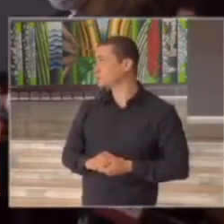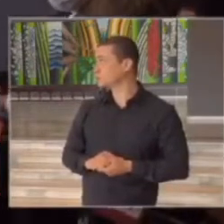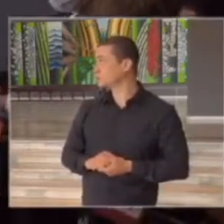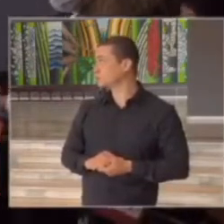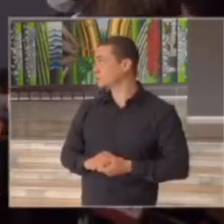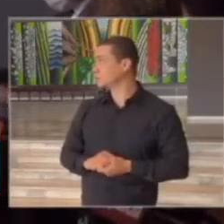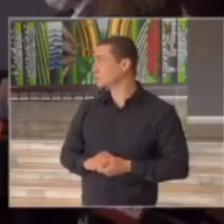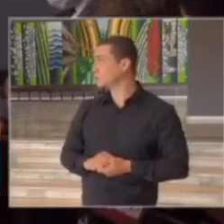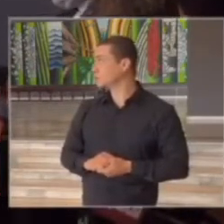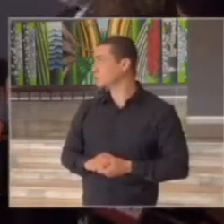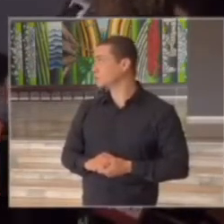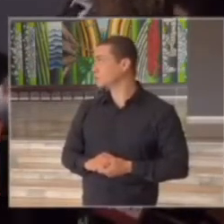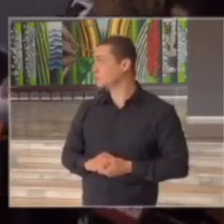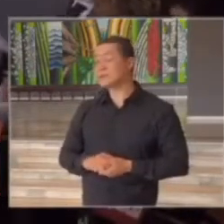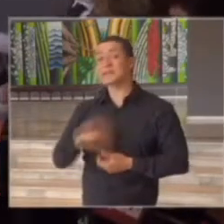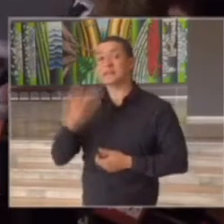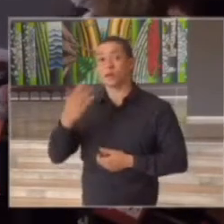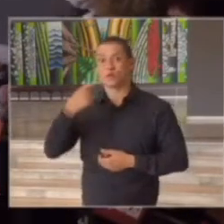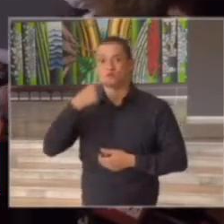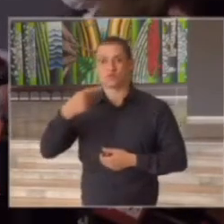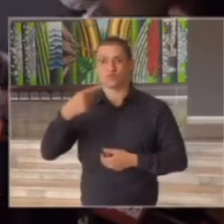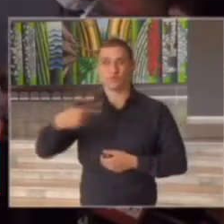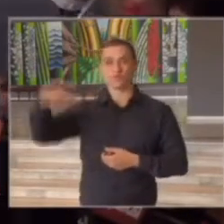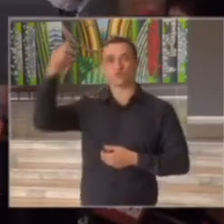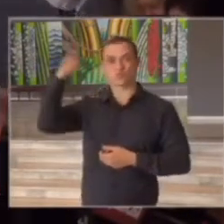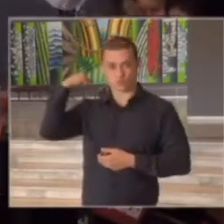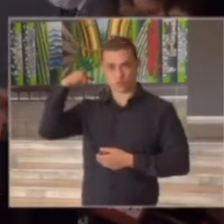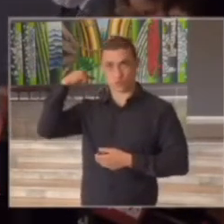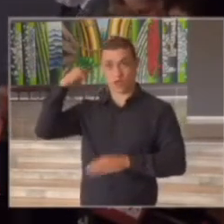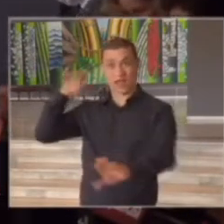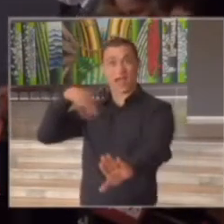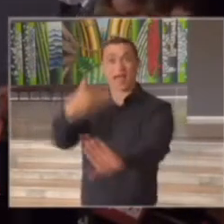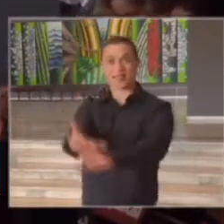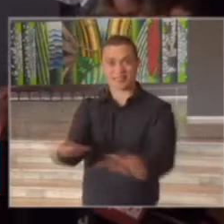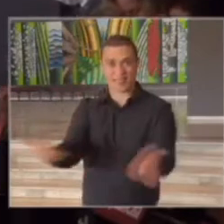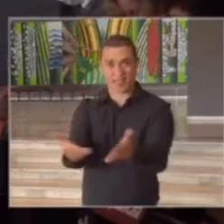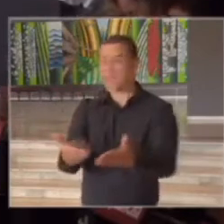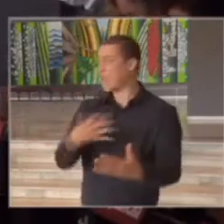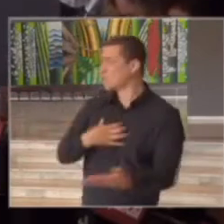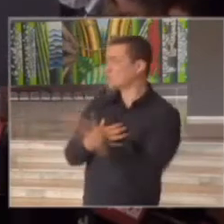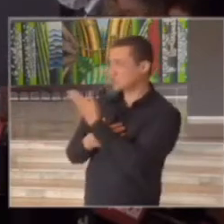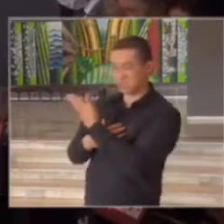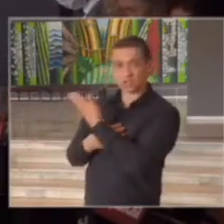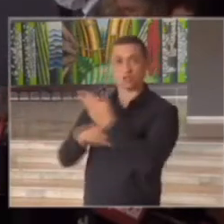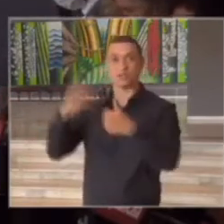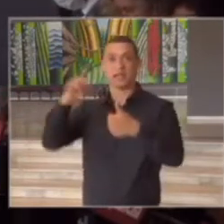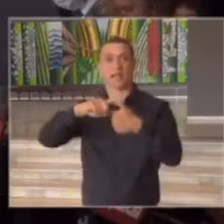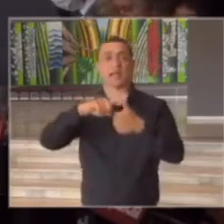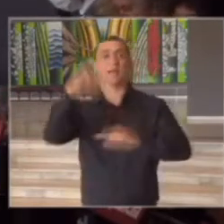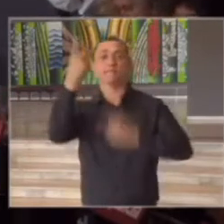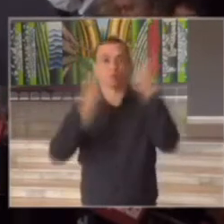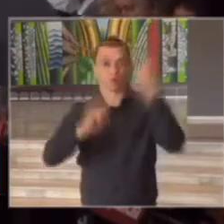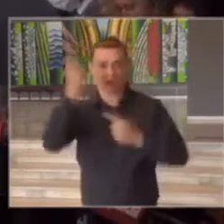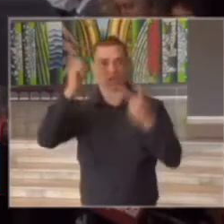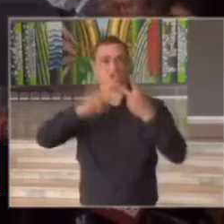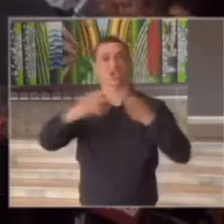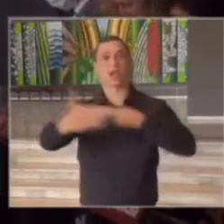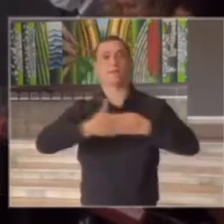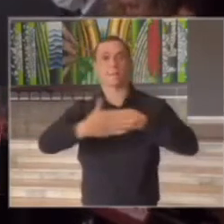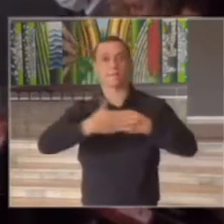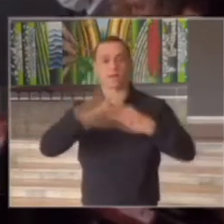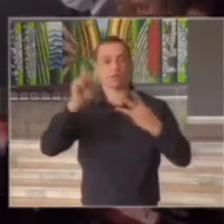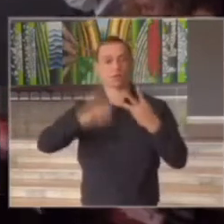a região de Presidente Prudente Ribeirão Preto e a região de Barretos no